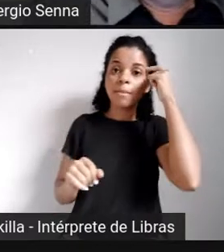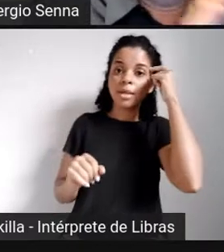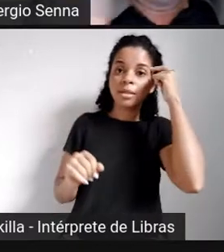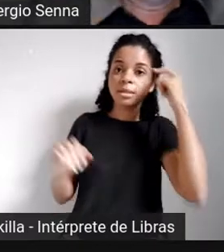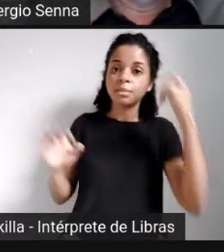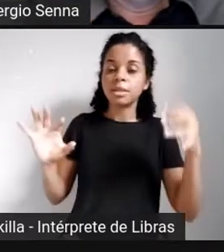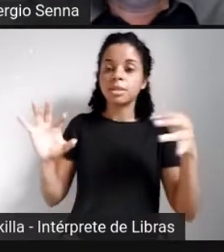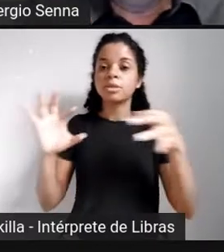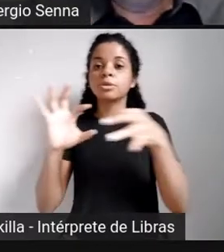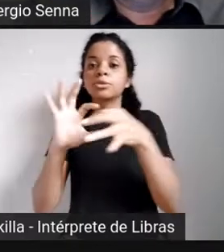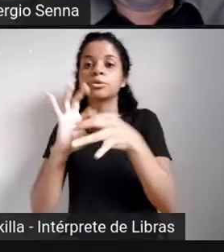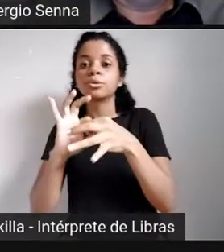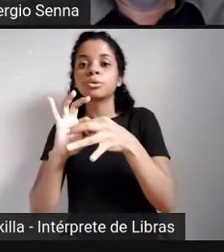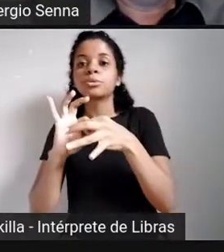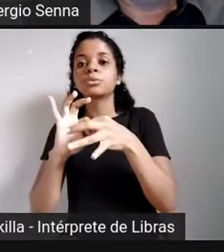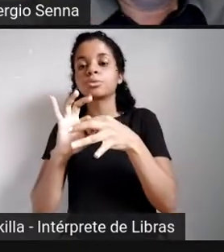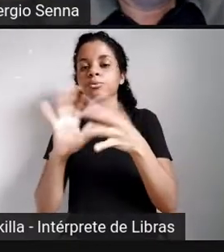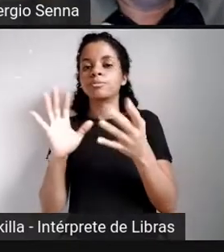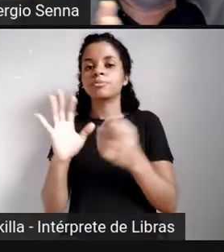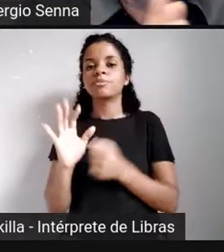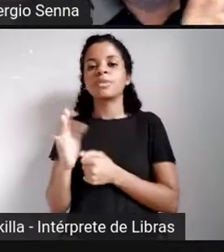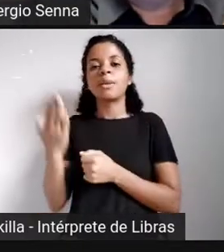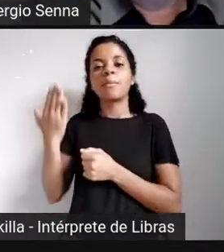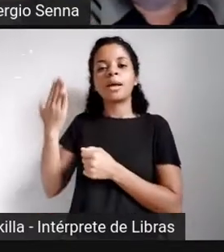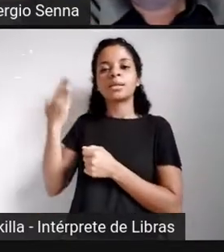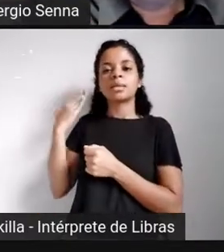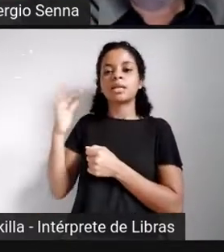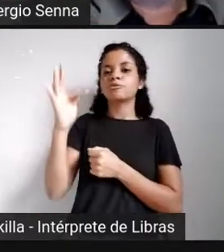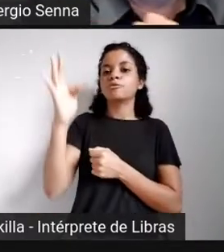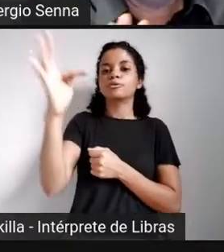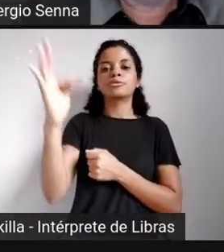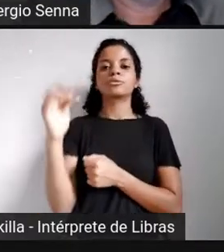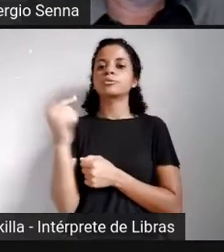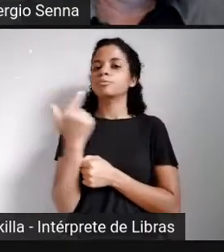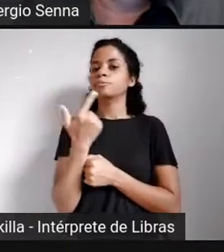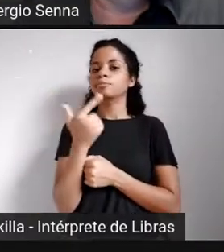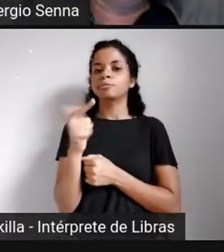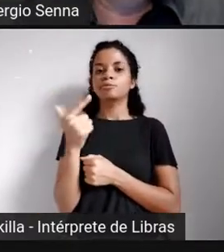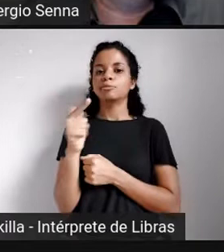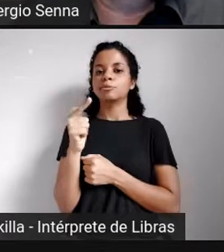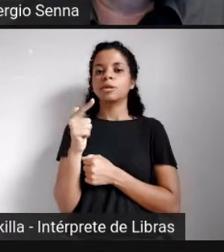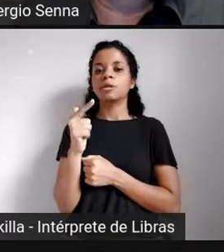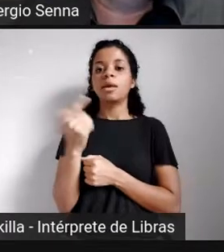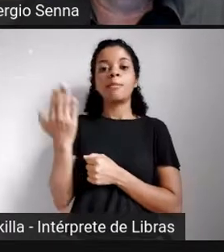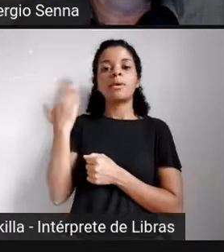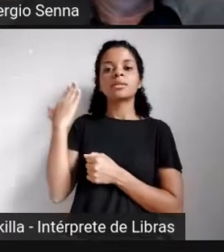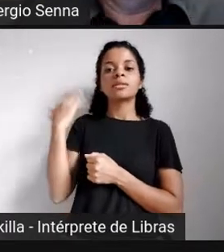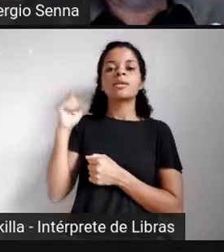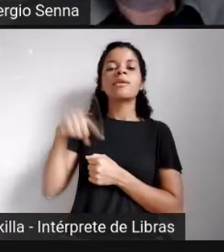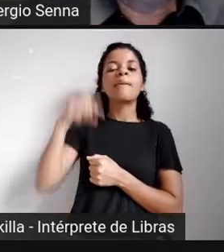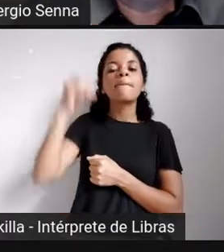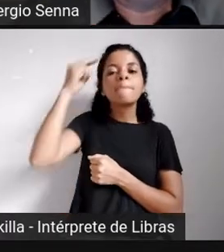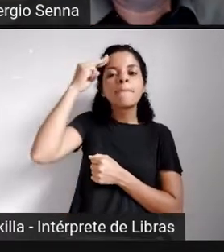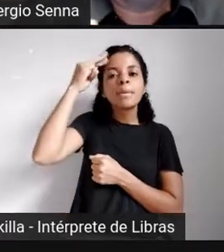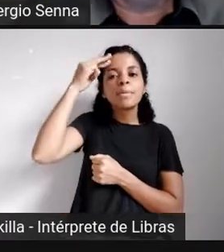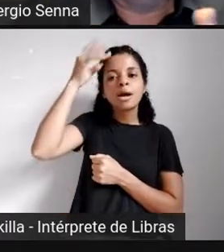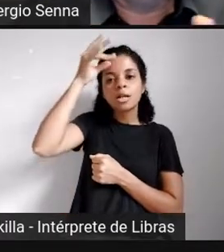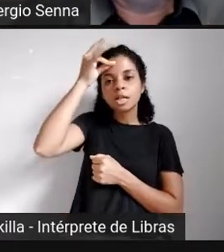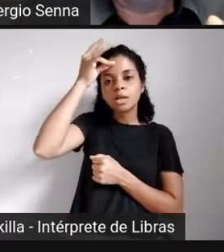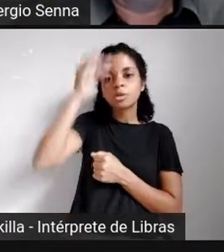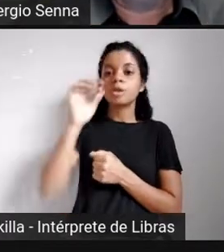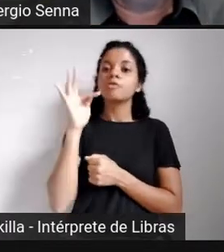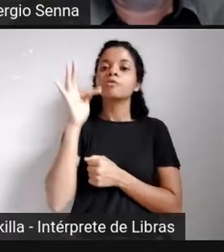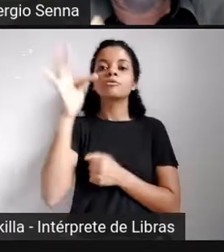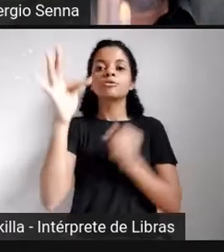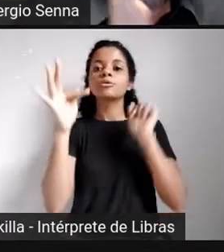passado e o futuro não existem, eles são percepções. O passado existe na nossa memória e o futuro existe na nossa imaginação. O processo decisório